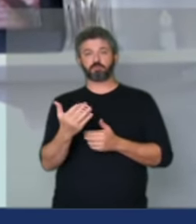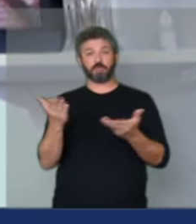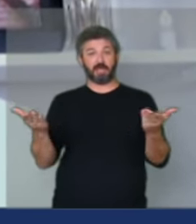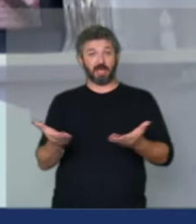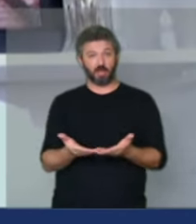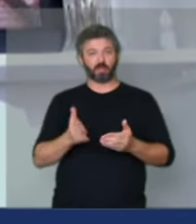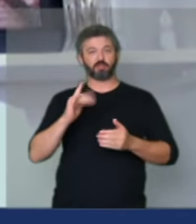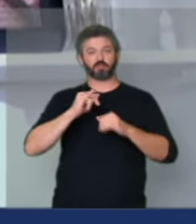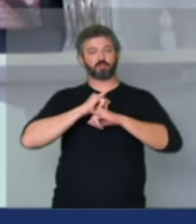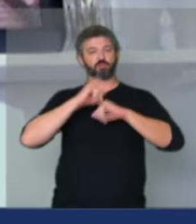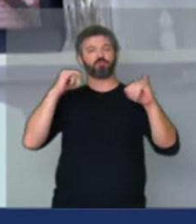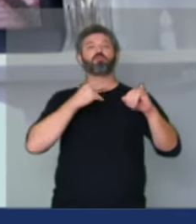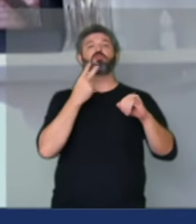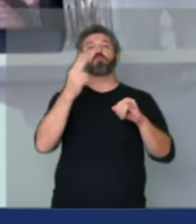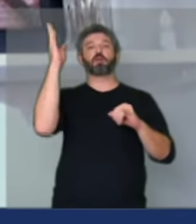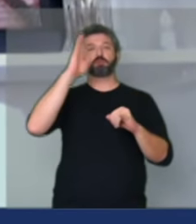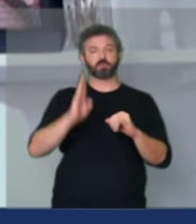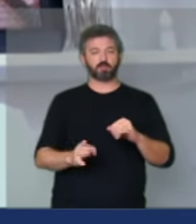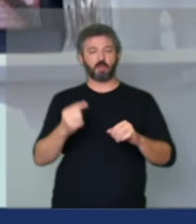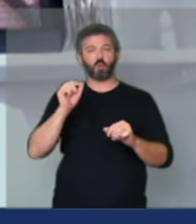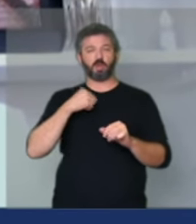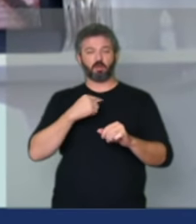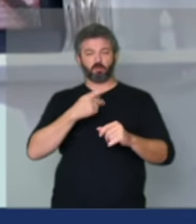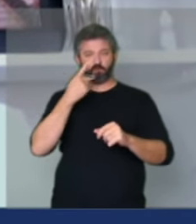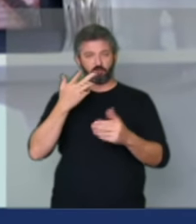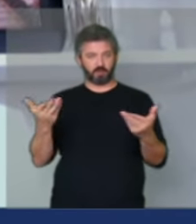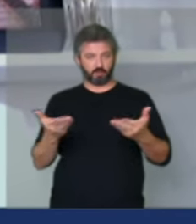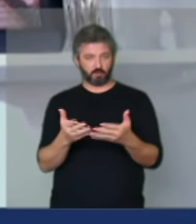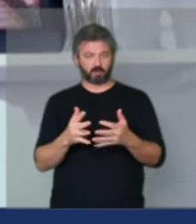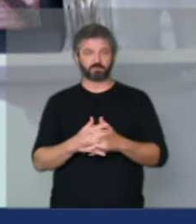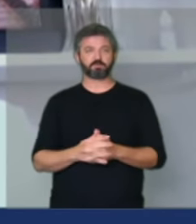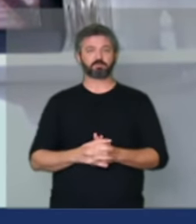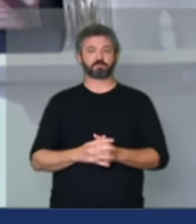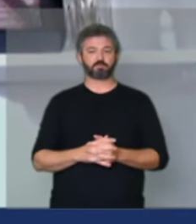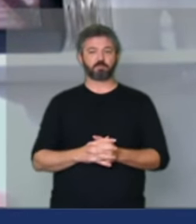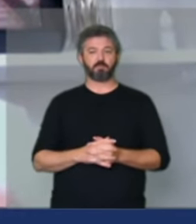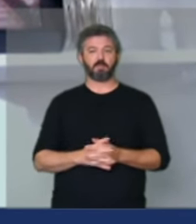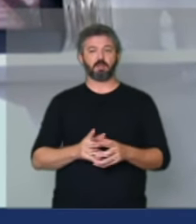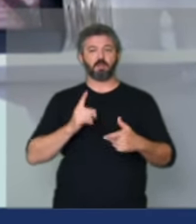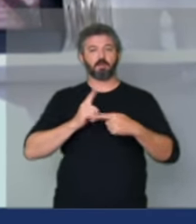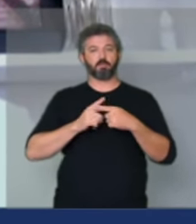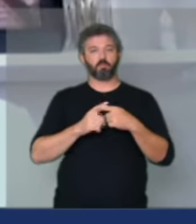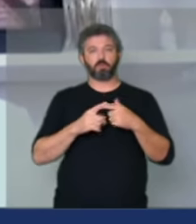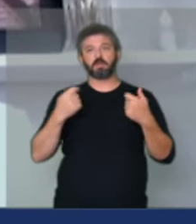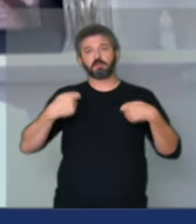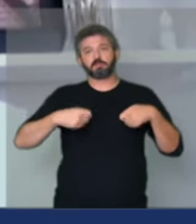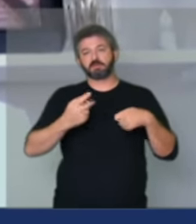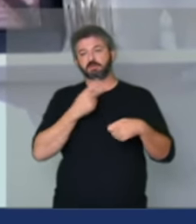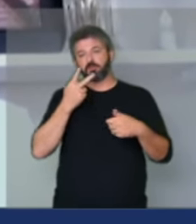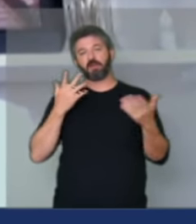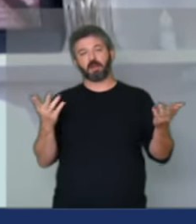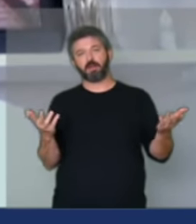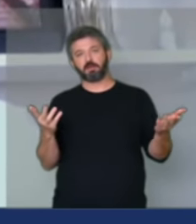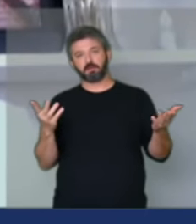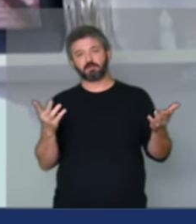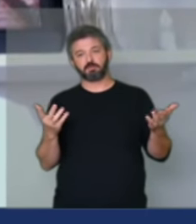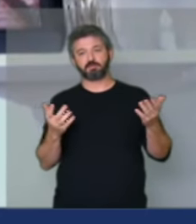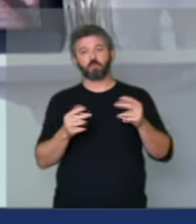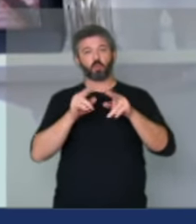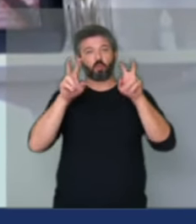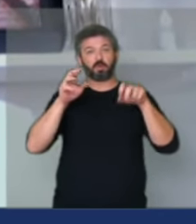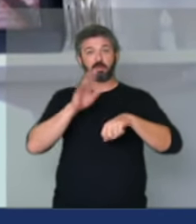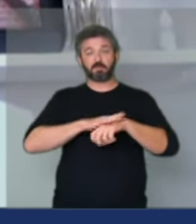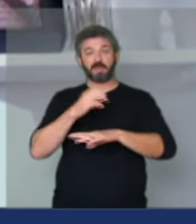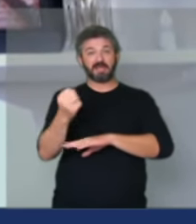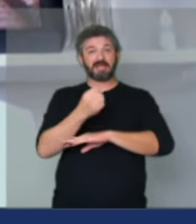que divulgue esse pronunciamento nos meios de comunicação da casa porque é inevitável que a gente fale do tema mais